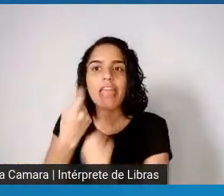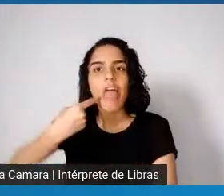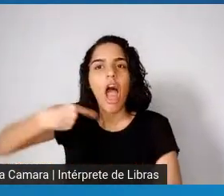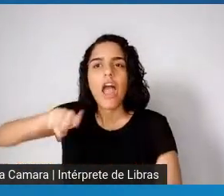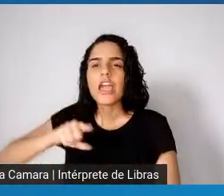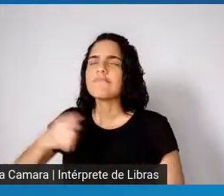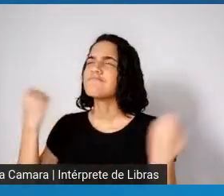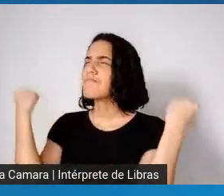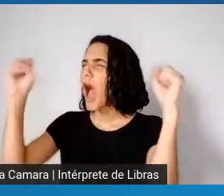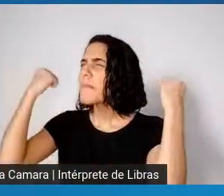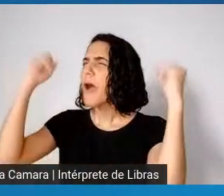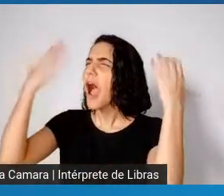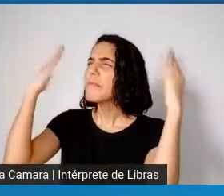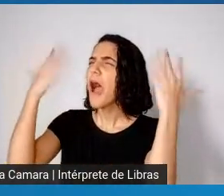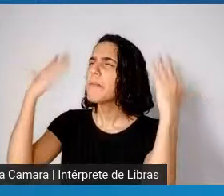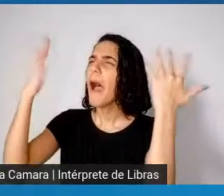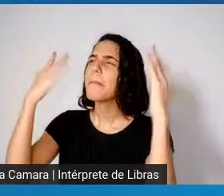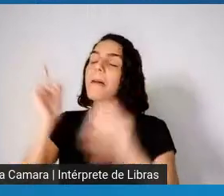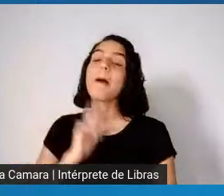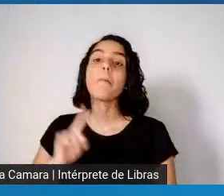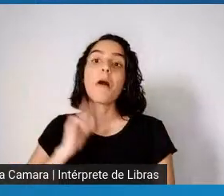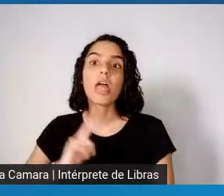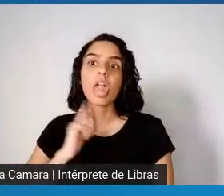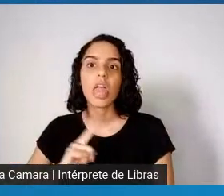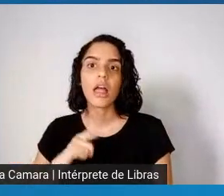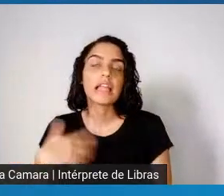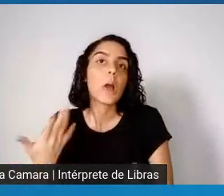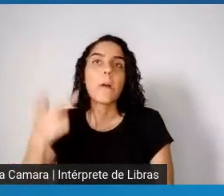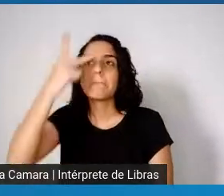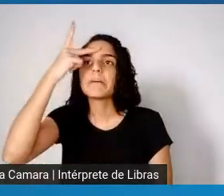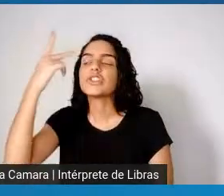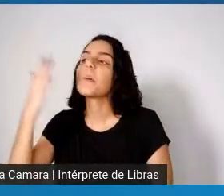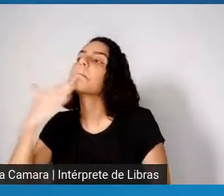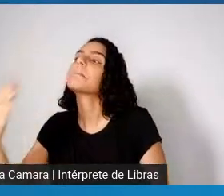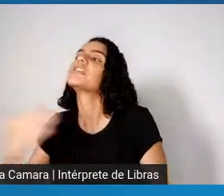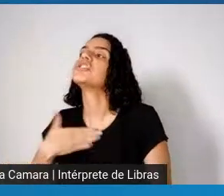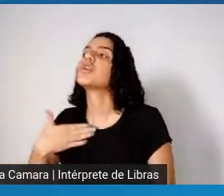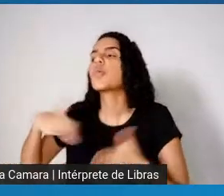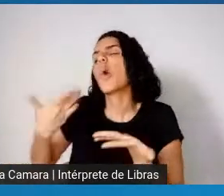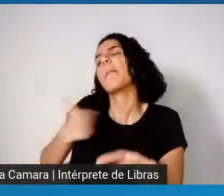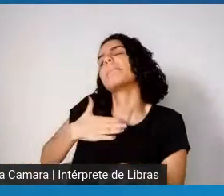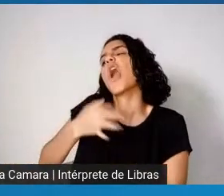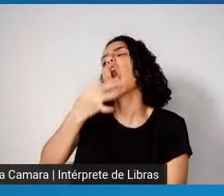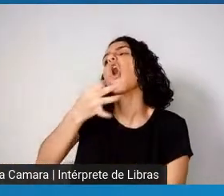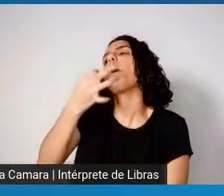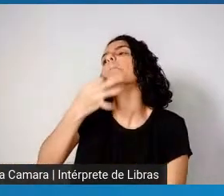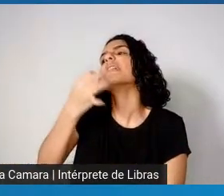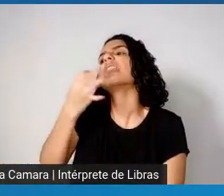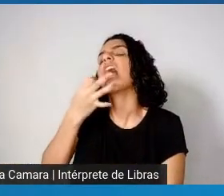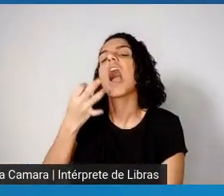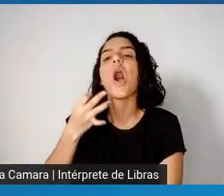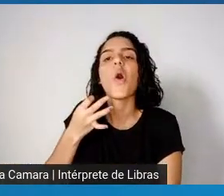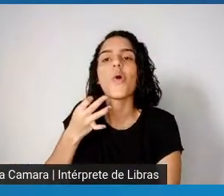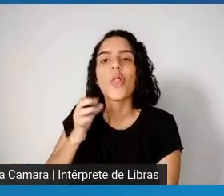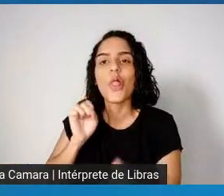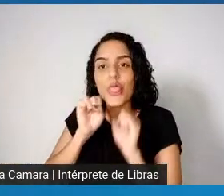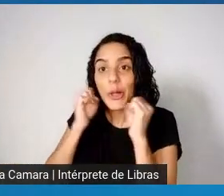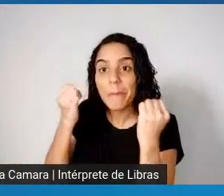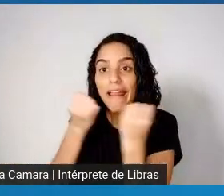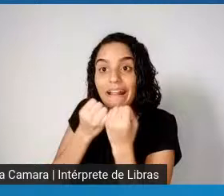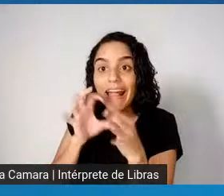se o Eduardo Paz, que liberou os estádios para o jogo do Flamengo, só do Flamengo, que tem uma direção